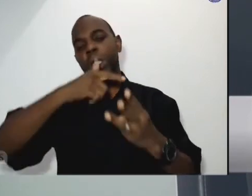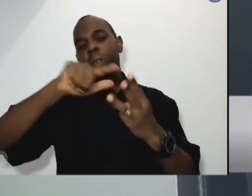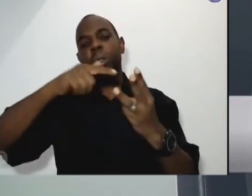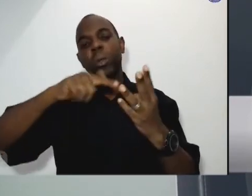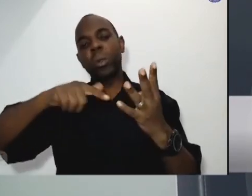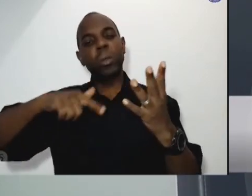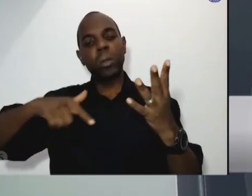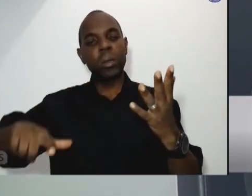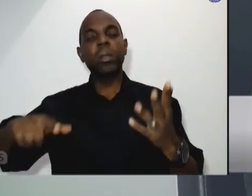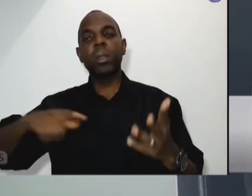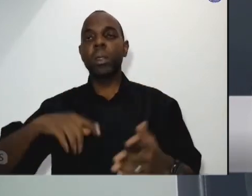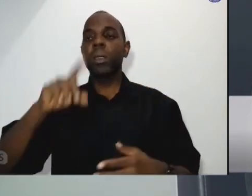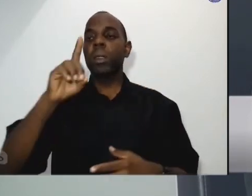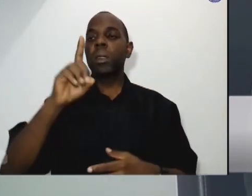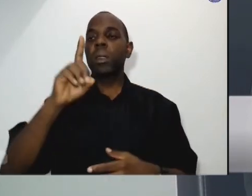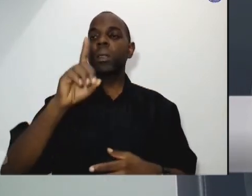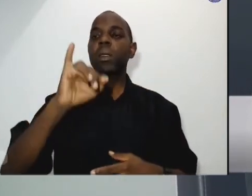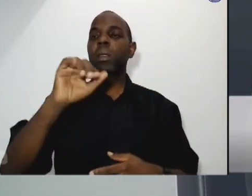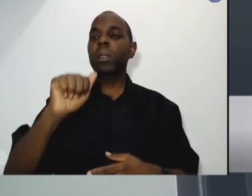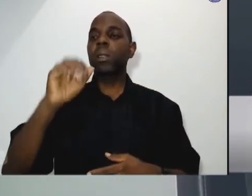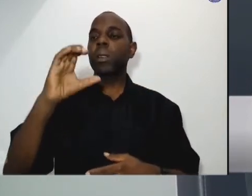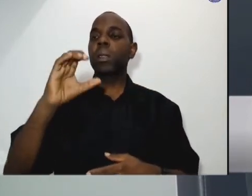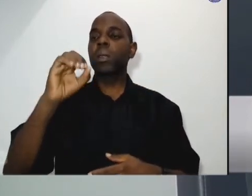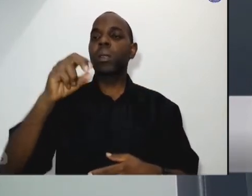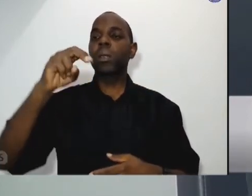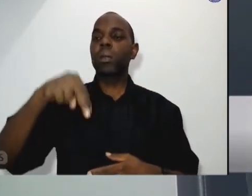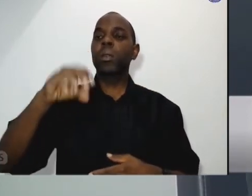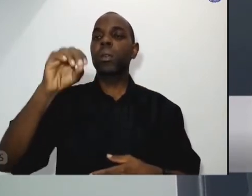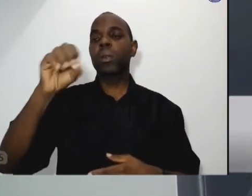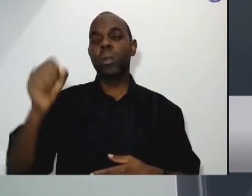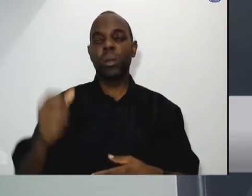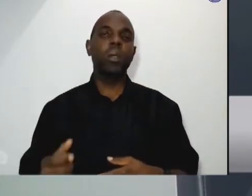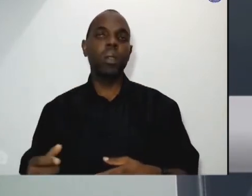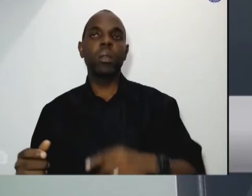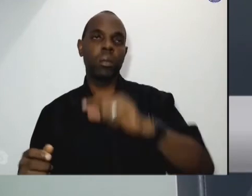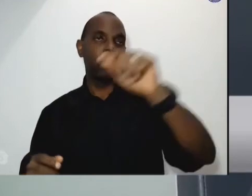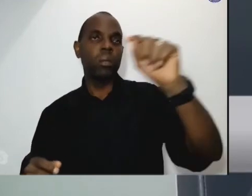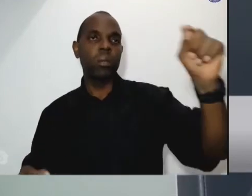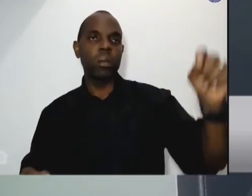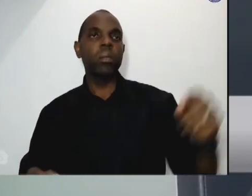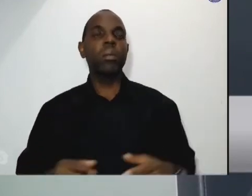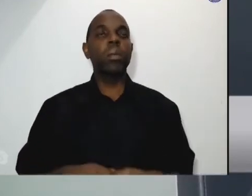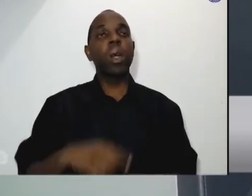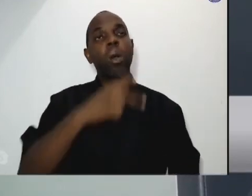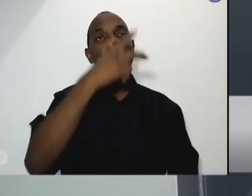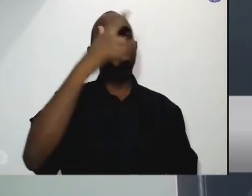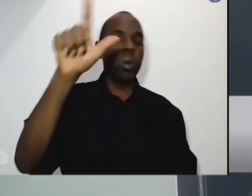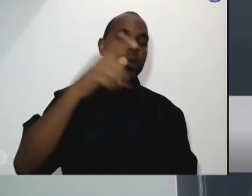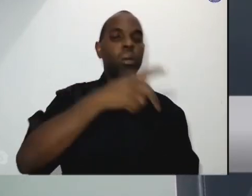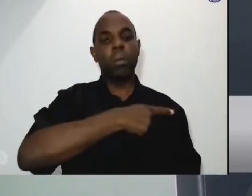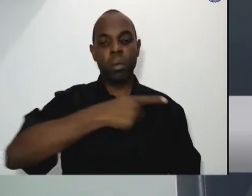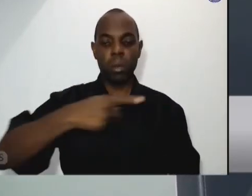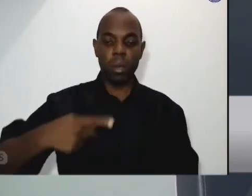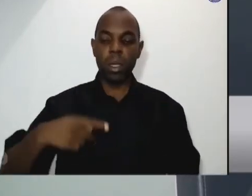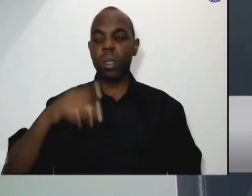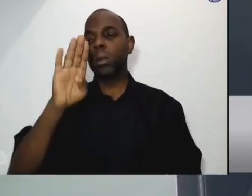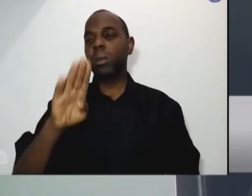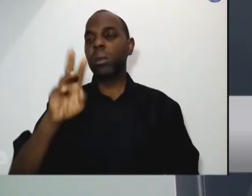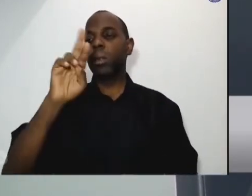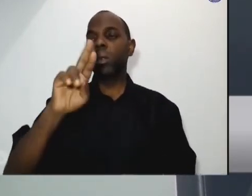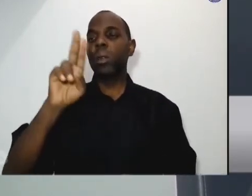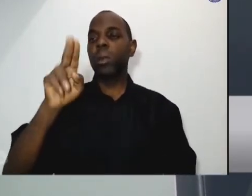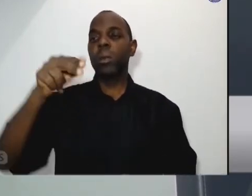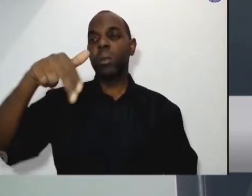diáconos da São Pio o diácono João o Rocha o padre Bruno que já foi citado aos nossos seminaristas